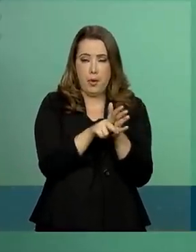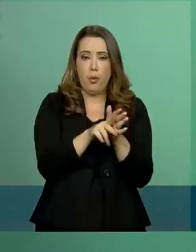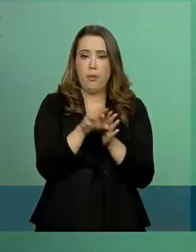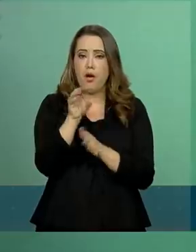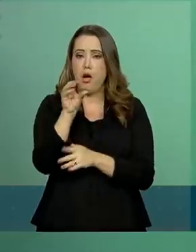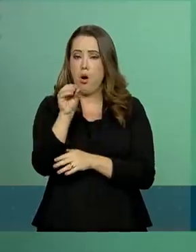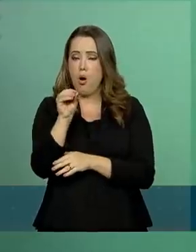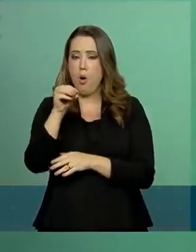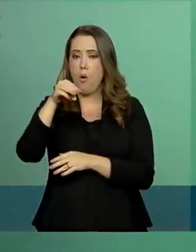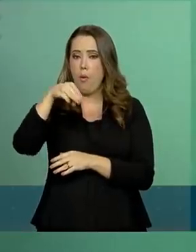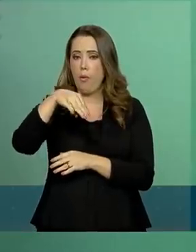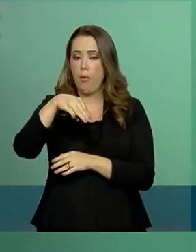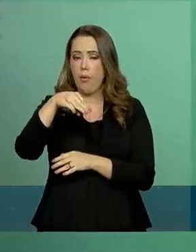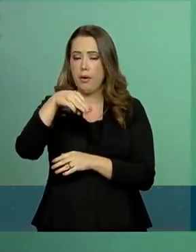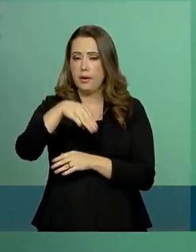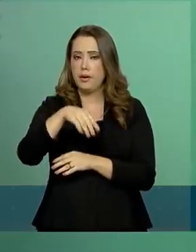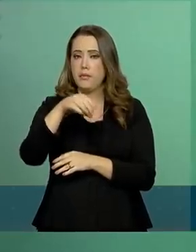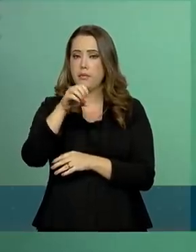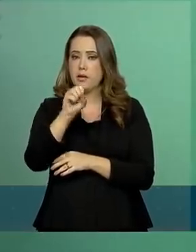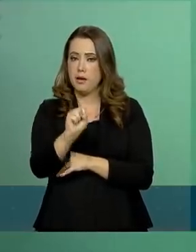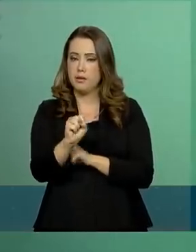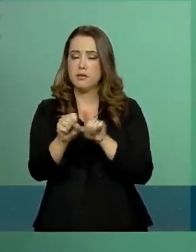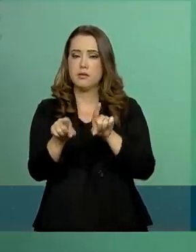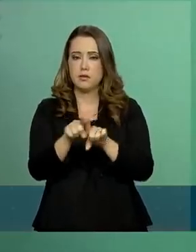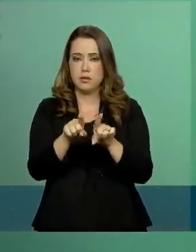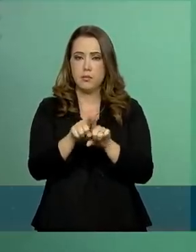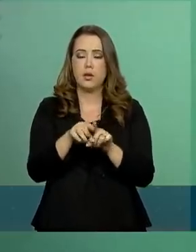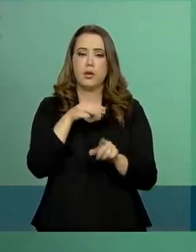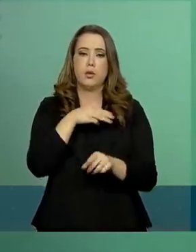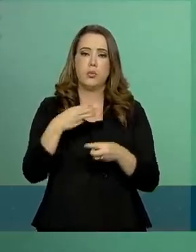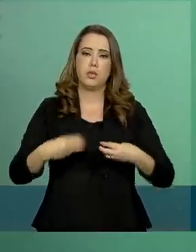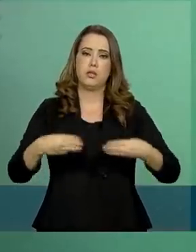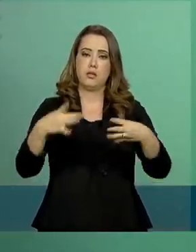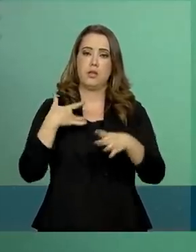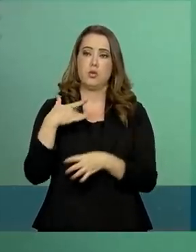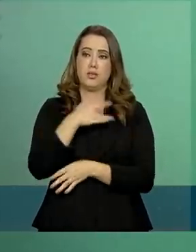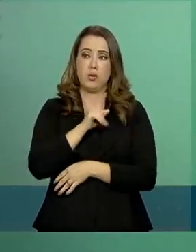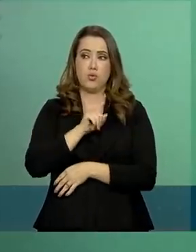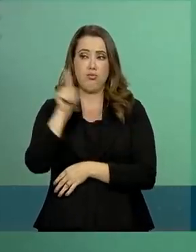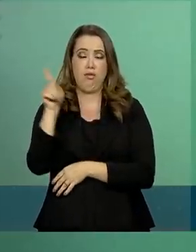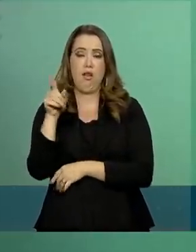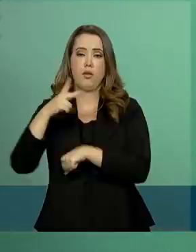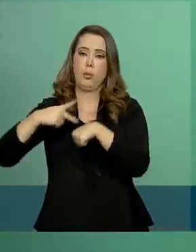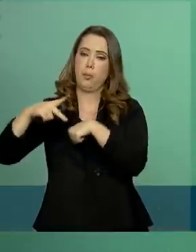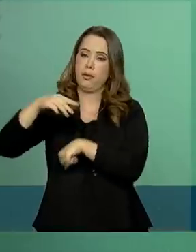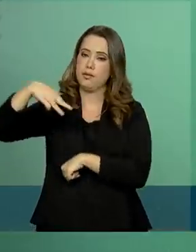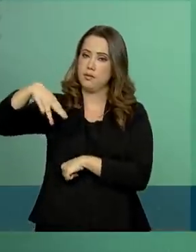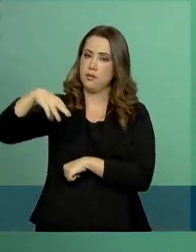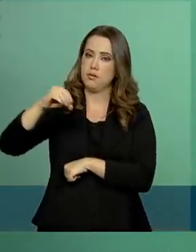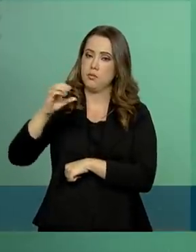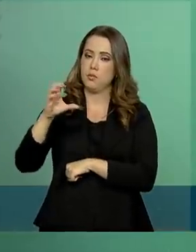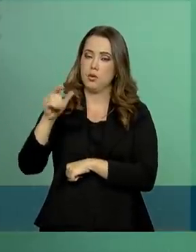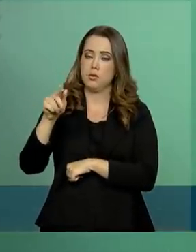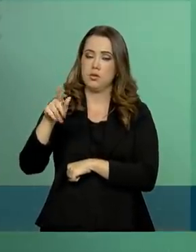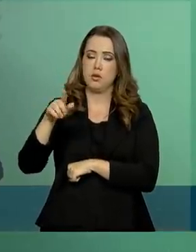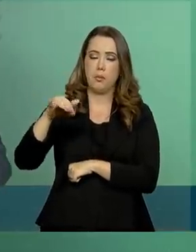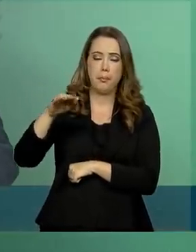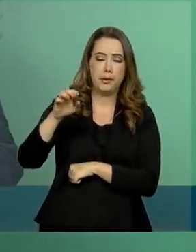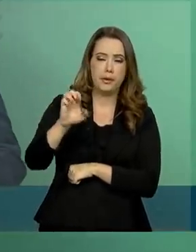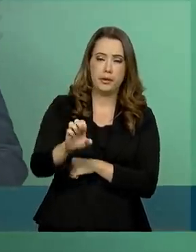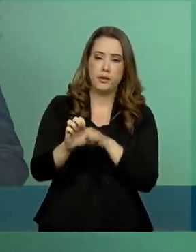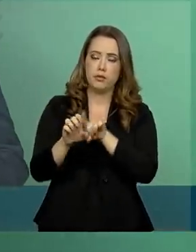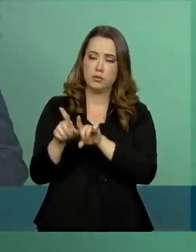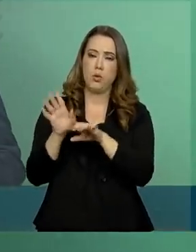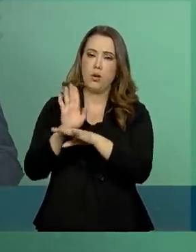e Ministério da Saúde de Moçambique, com o apoio do Fundo de População das Nações Unidas,